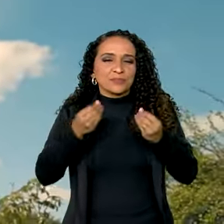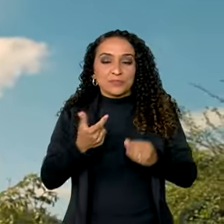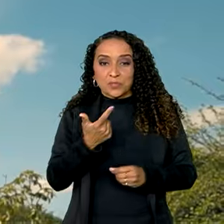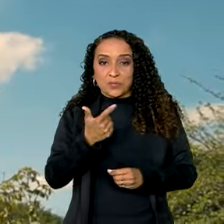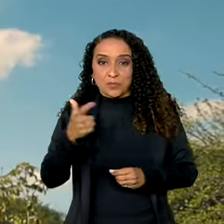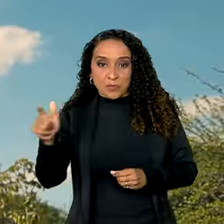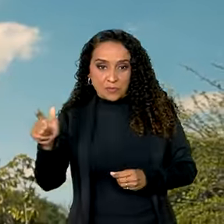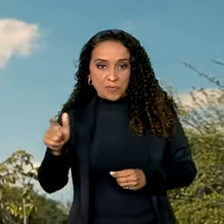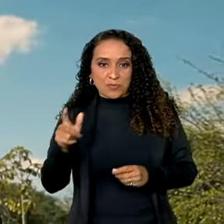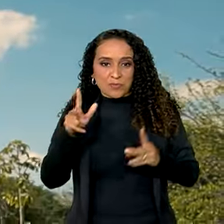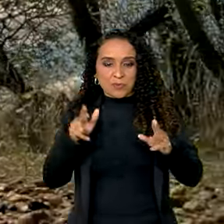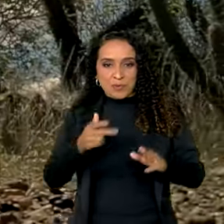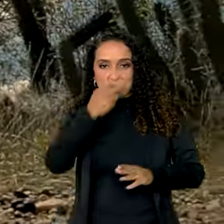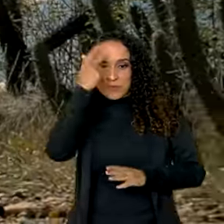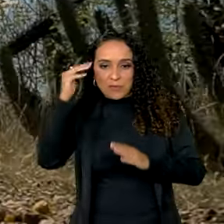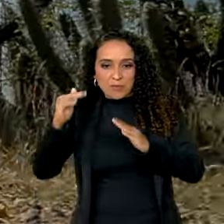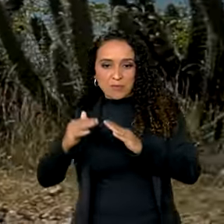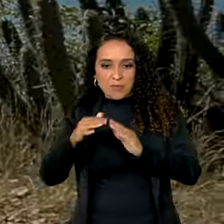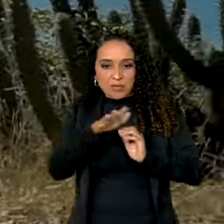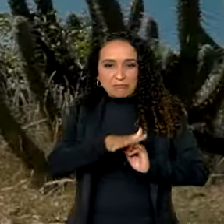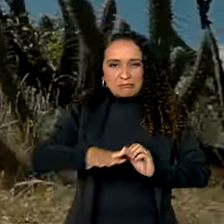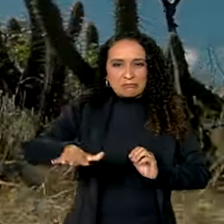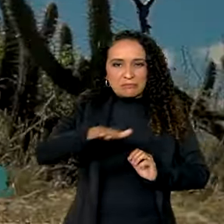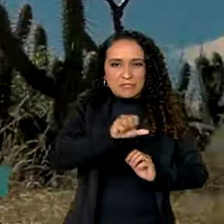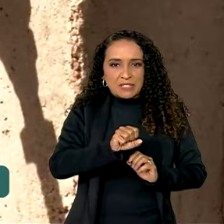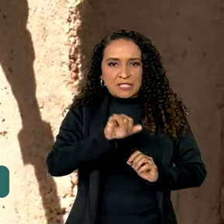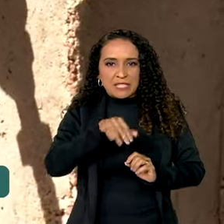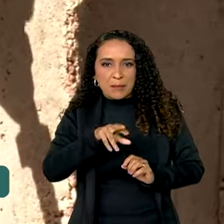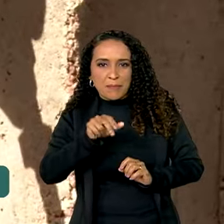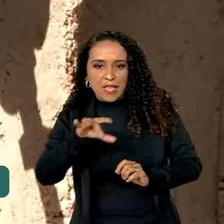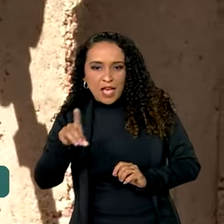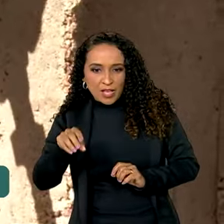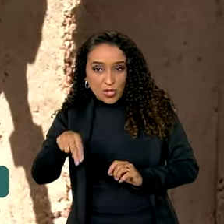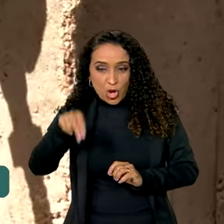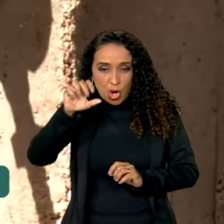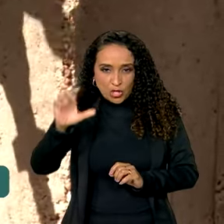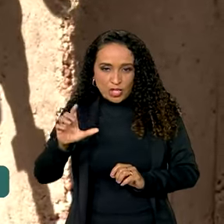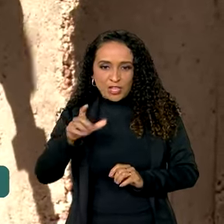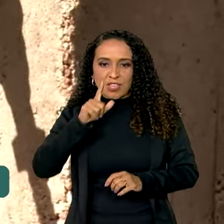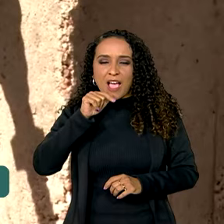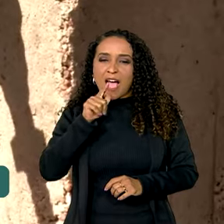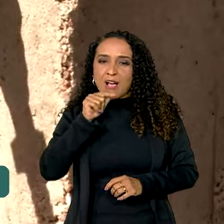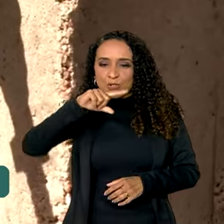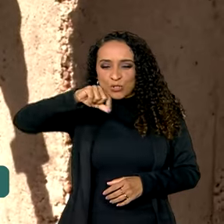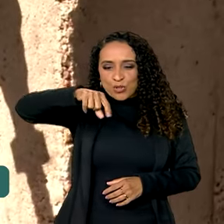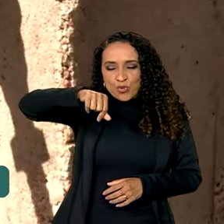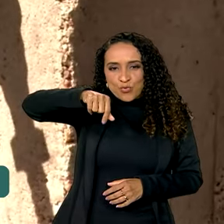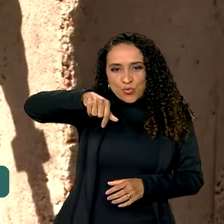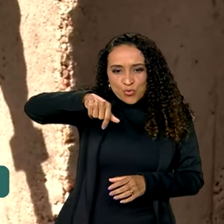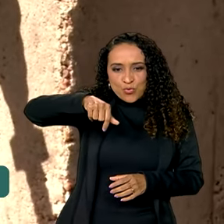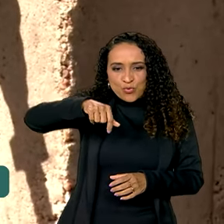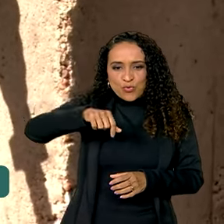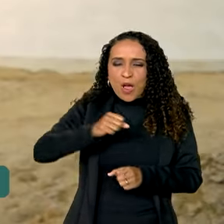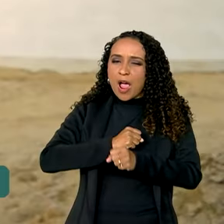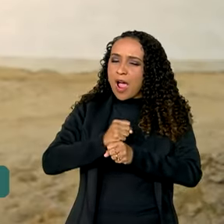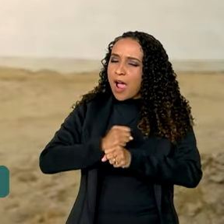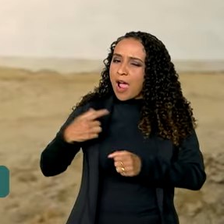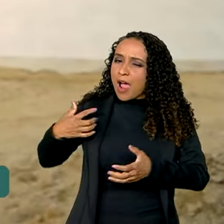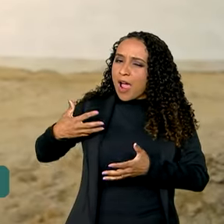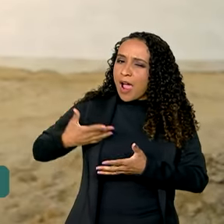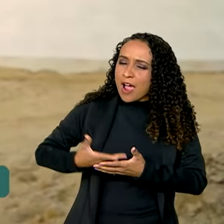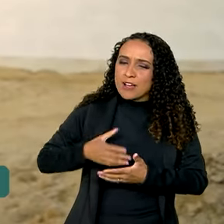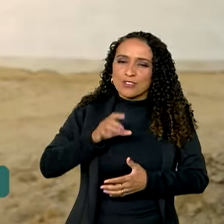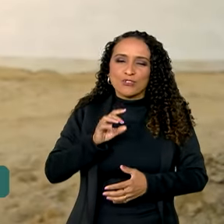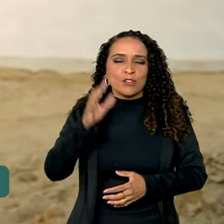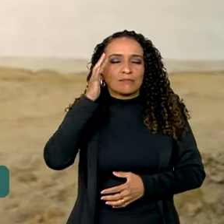outros, como os moradores do semiárido nordestino, ter água na torneira de casa por muitos anos era